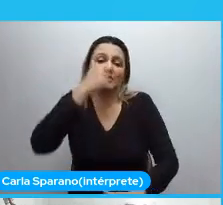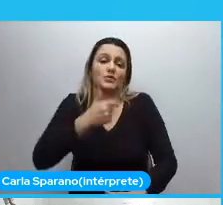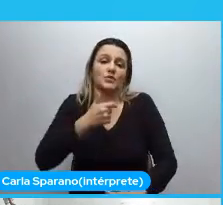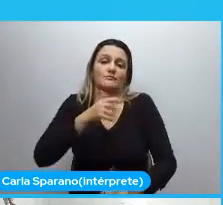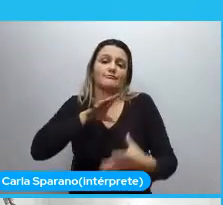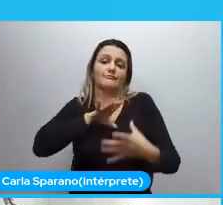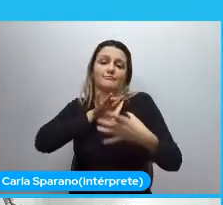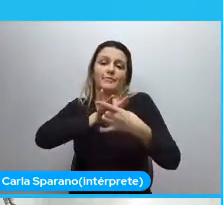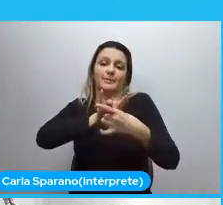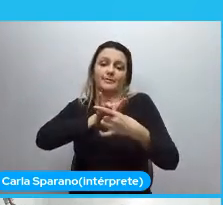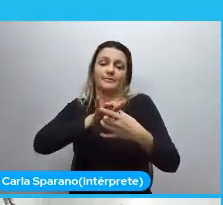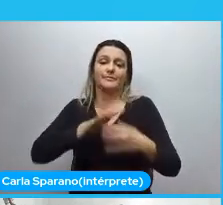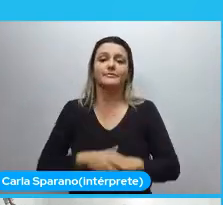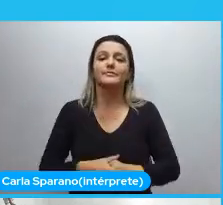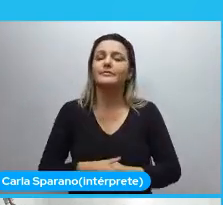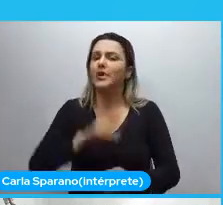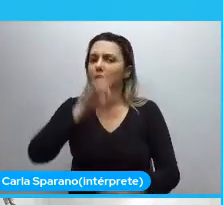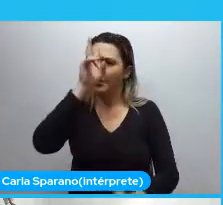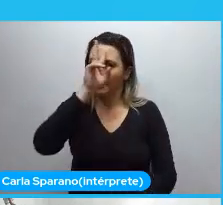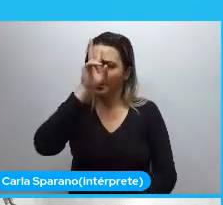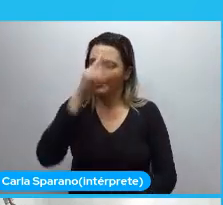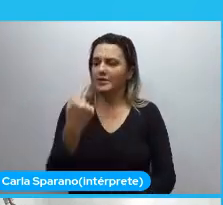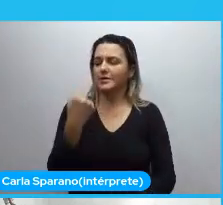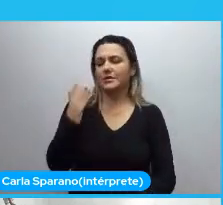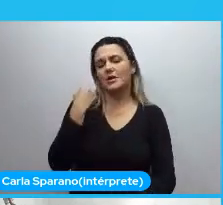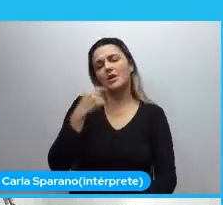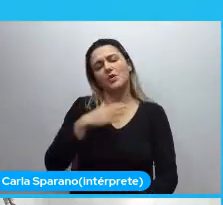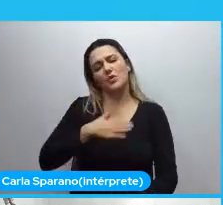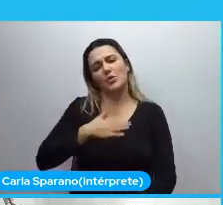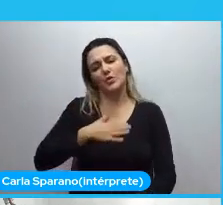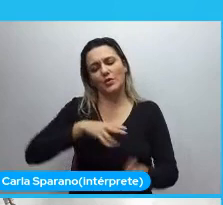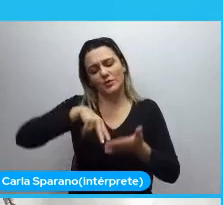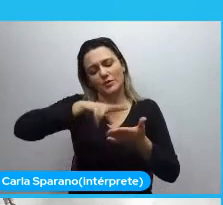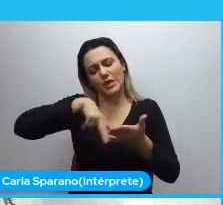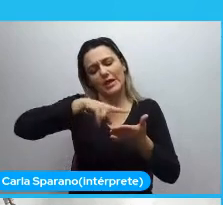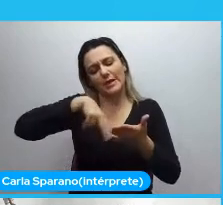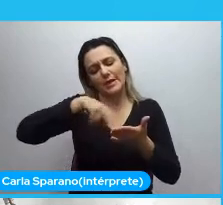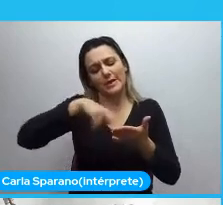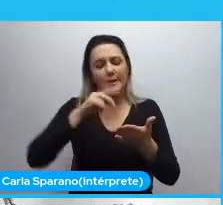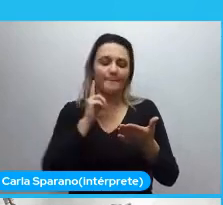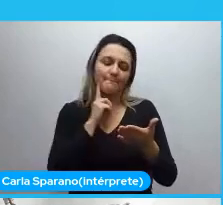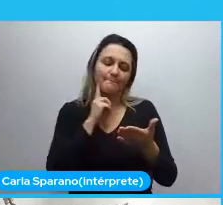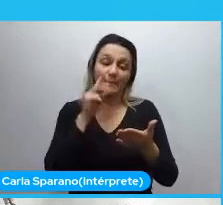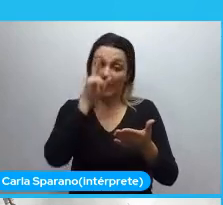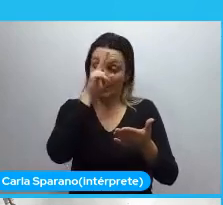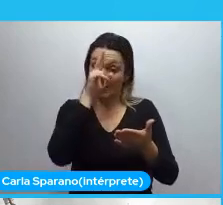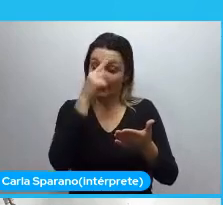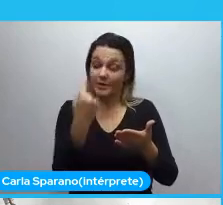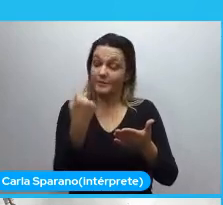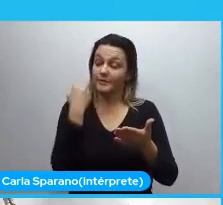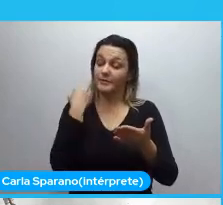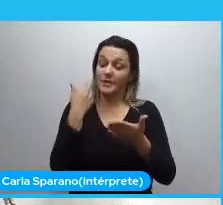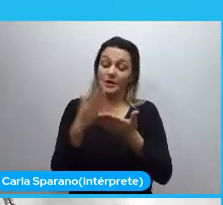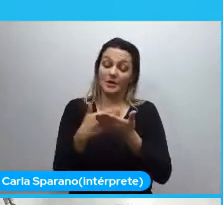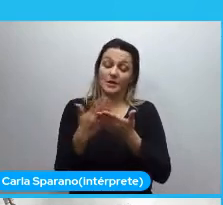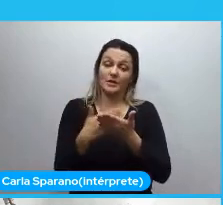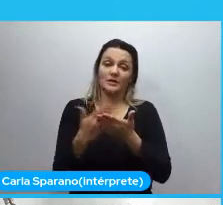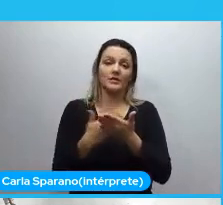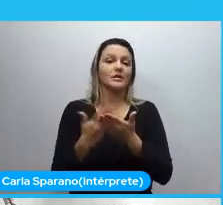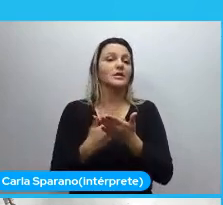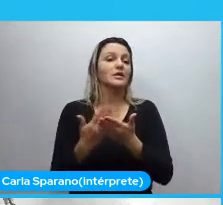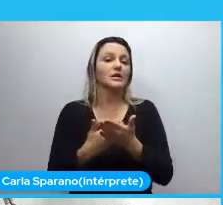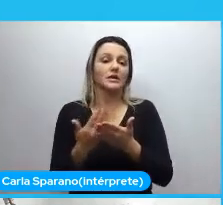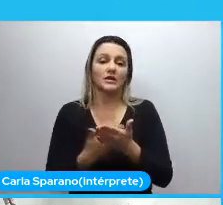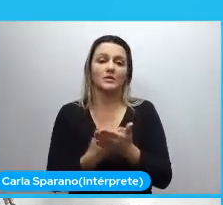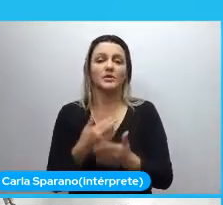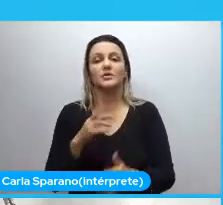E aí, eu lembrei que um tempo atrás... Eu sou uma pessoa que gosta de ler muito. E eu lembrei que um tempo atrás, eu li um livro de Shonda Rhimes. Que